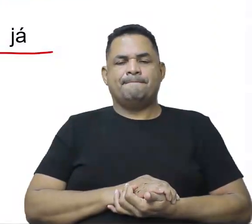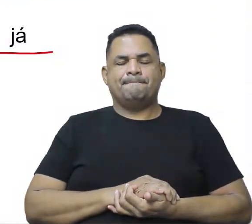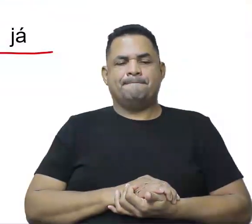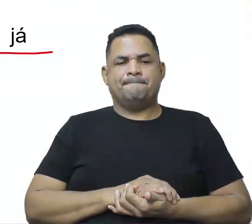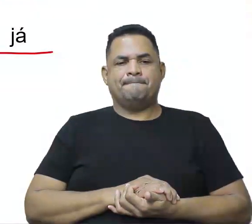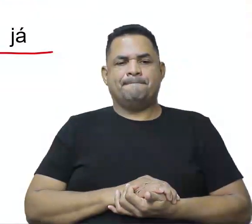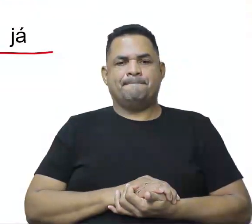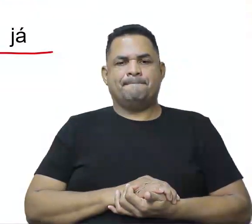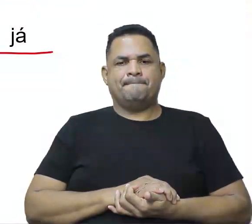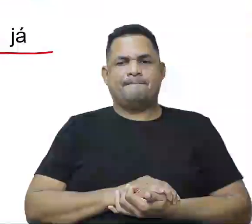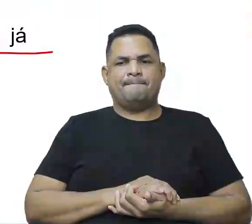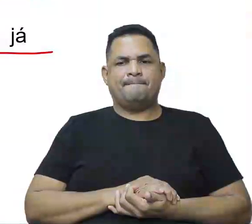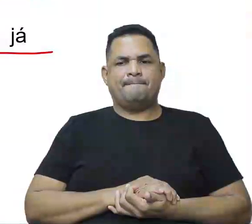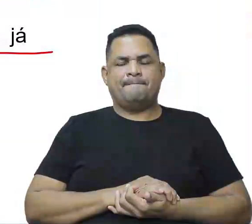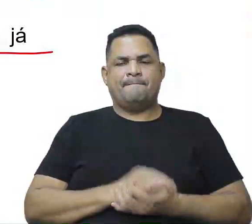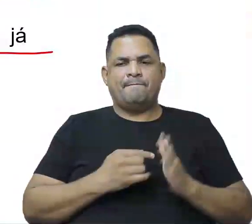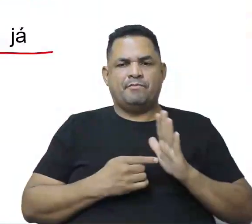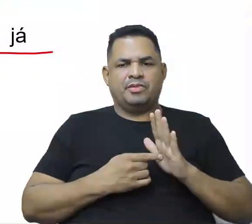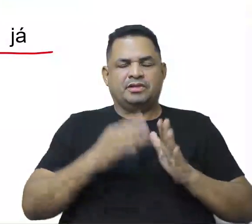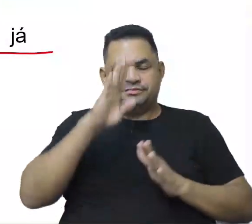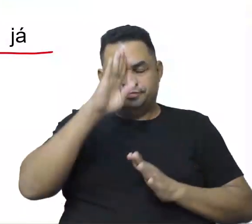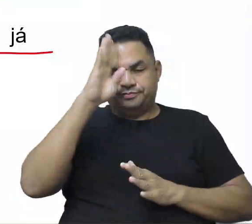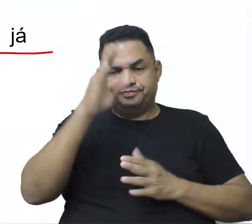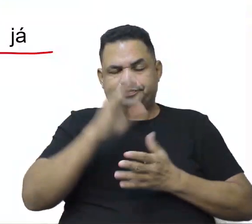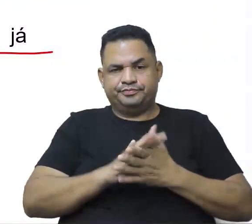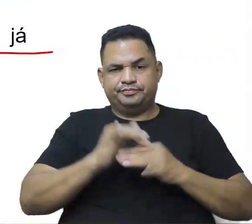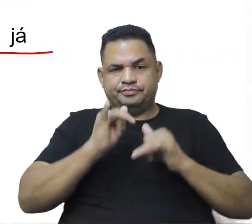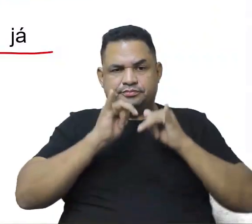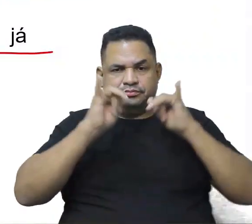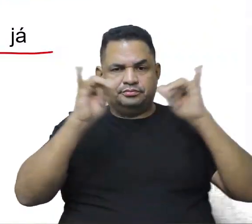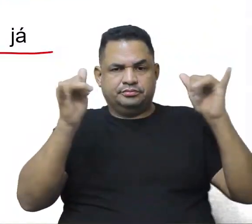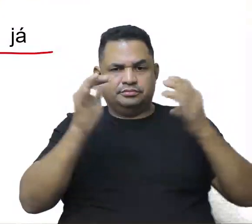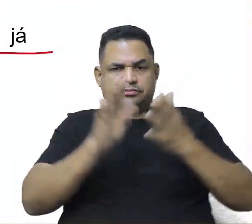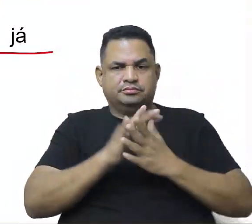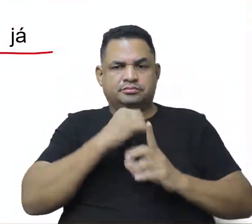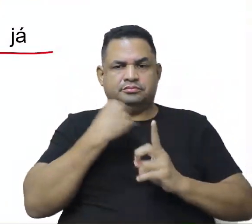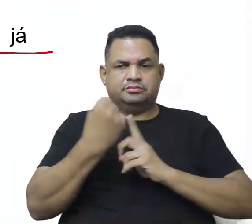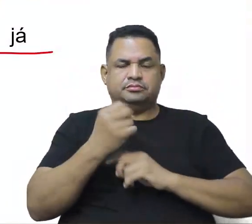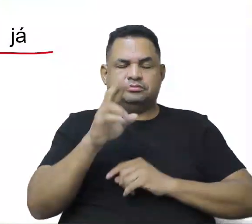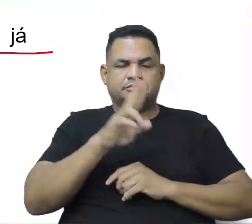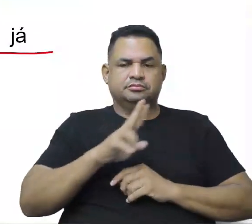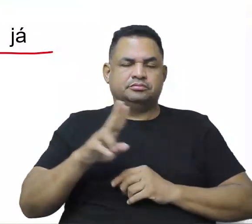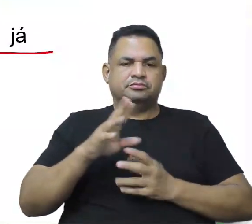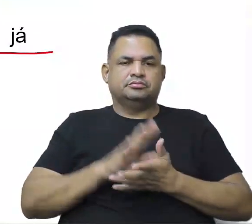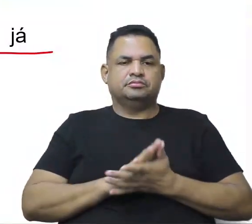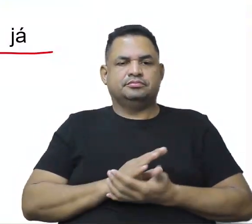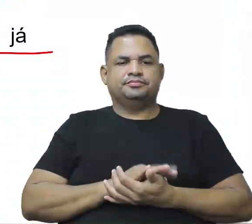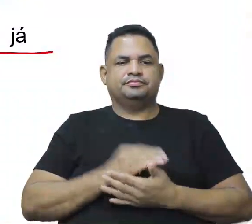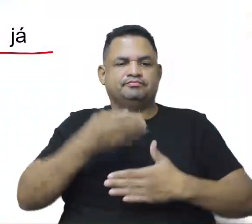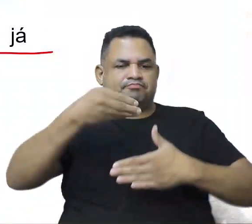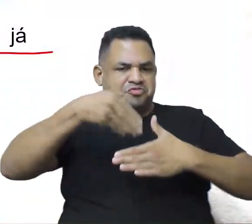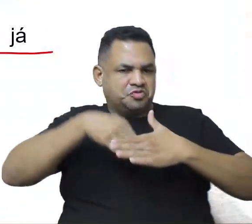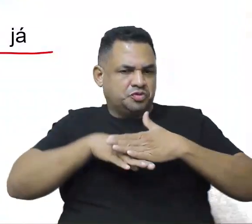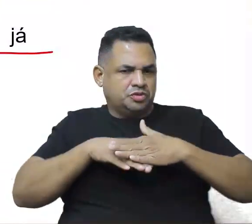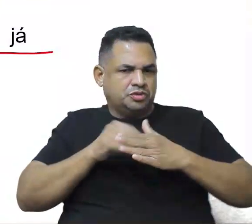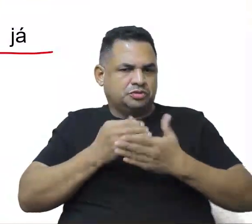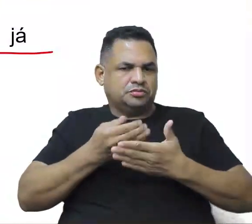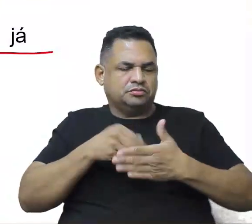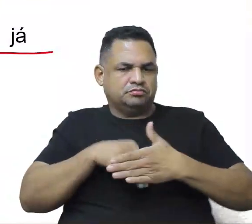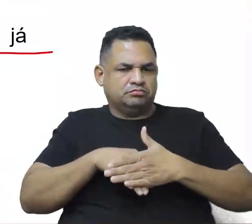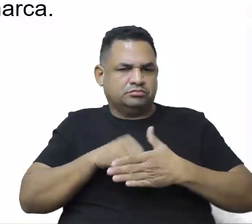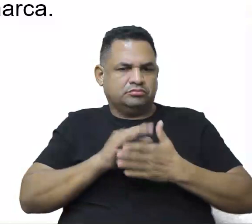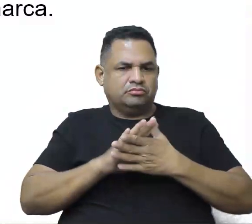Identifique aquela que expressa a principal função das propagandas em uma sociedade de consumo. Esconder os problemas dos produtos.